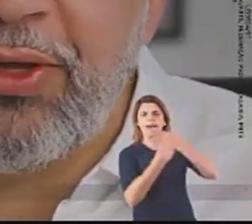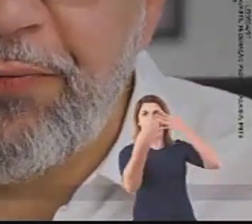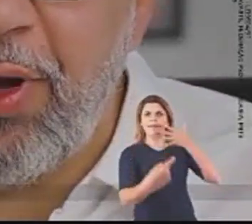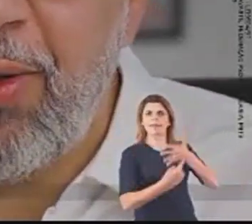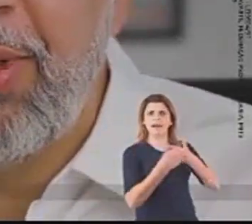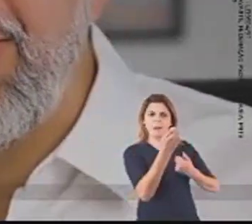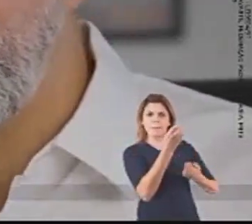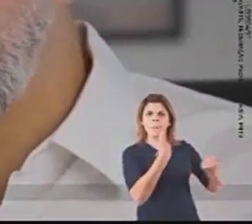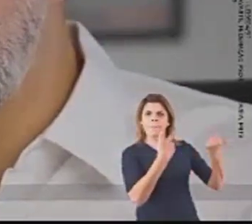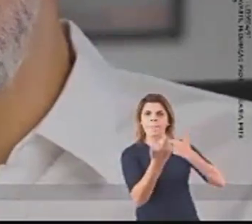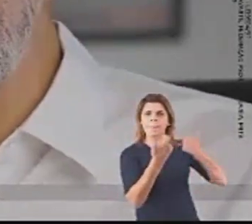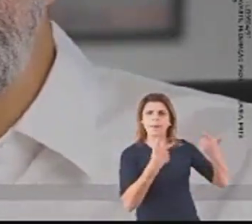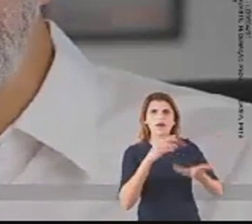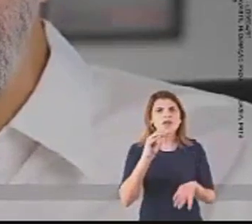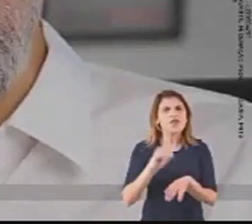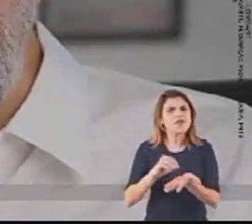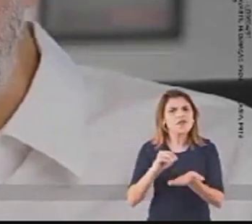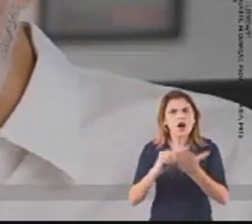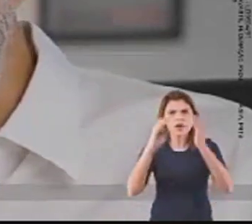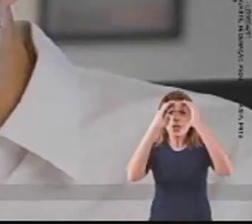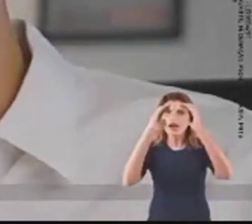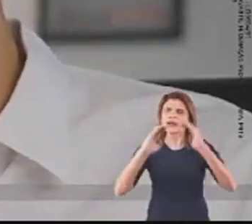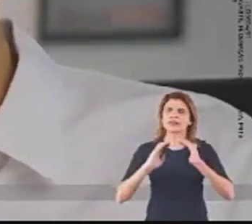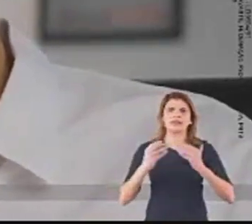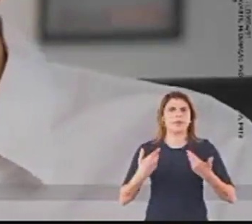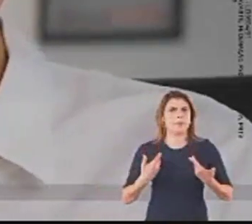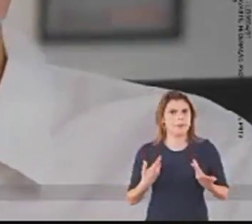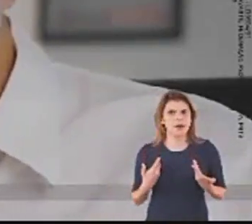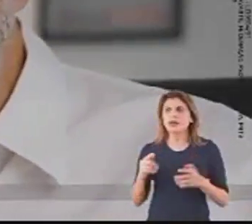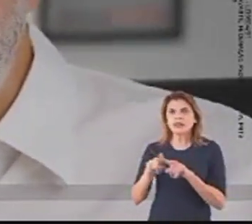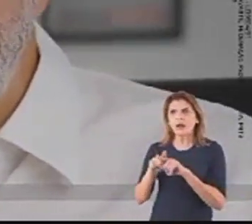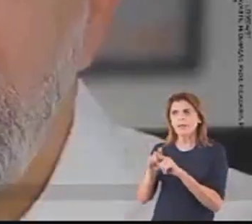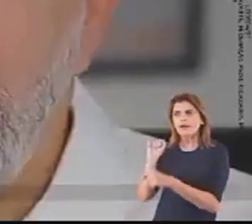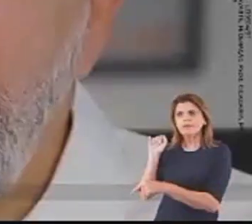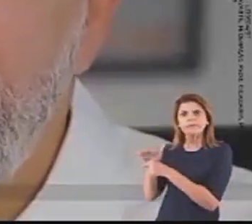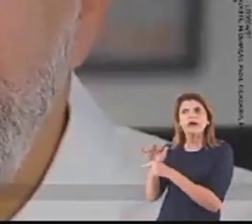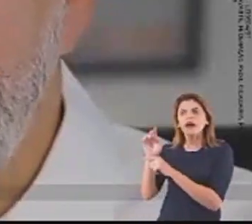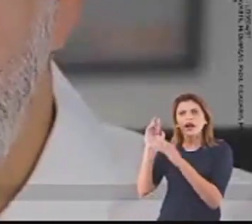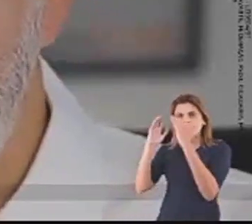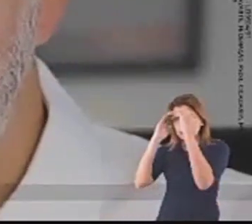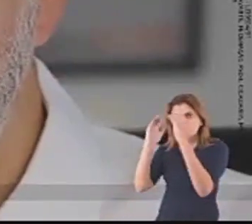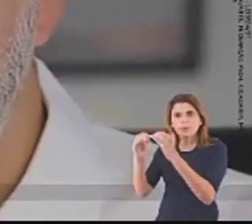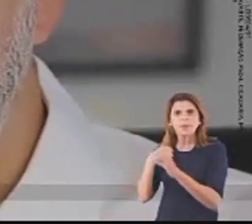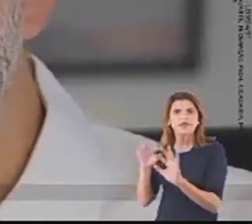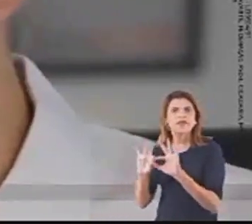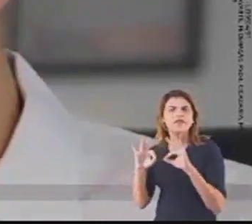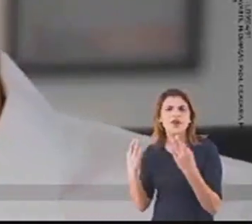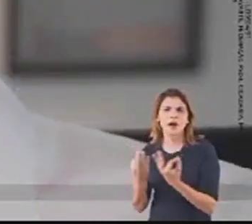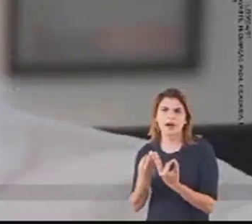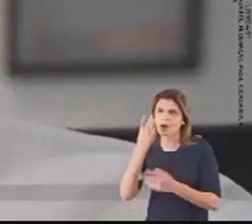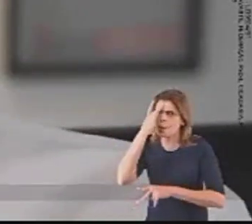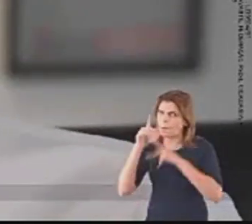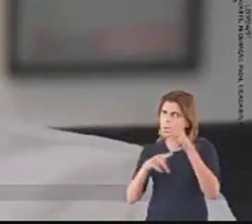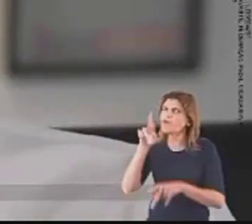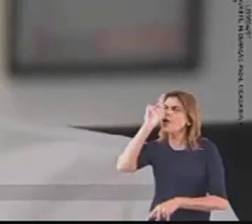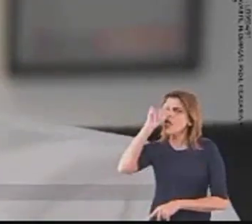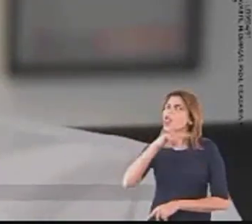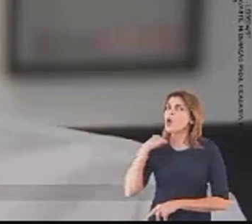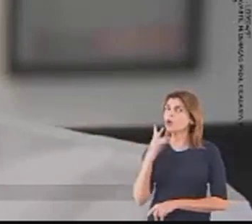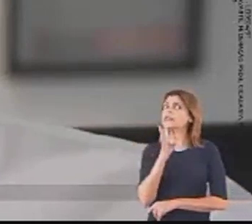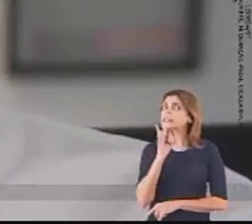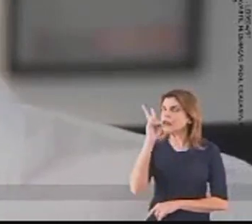tudo quanto é forma. Um desrespeito total até a minha família. O povo da cidade já errou uma vez.